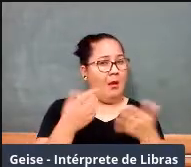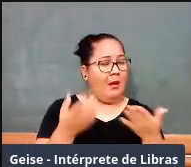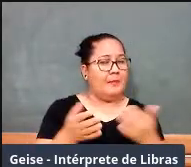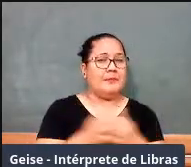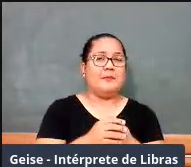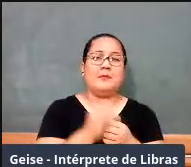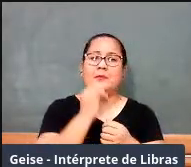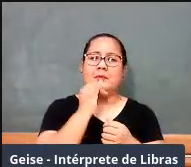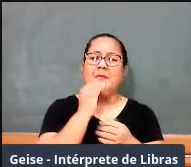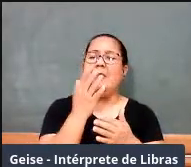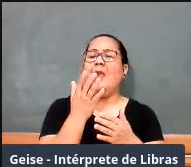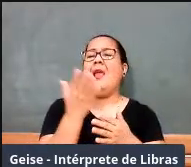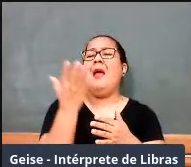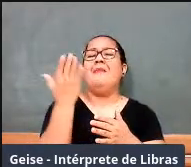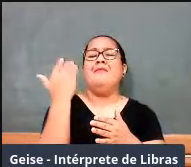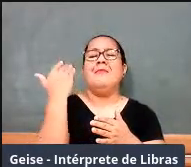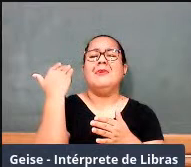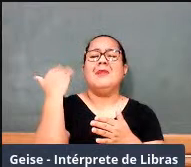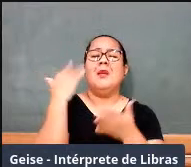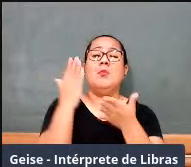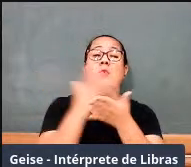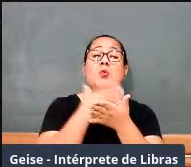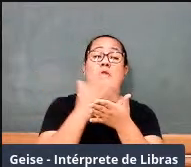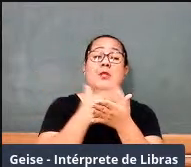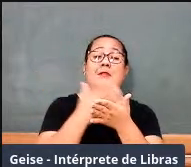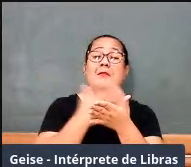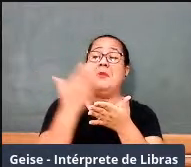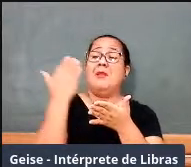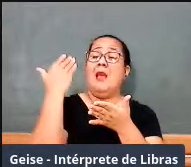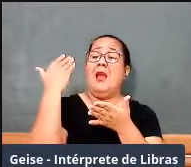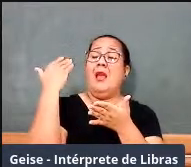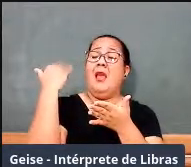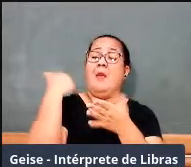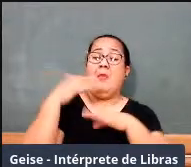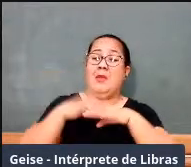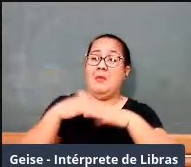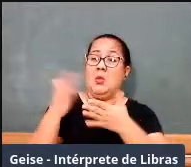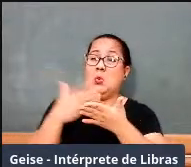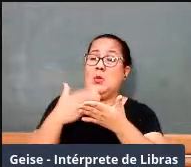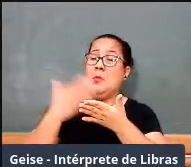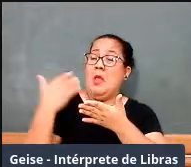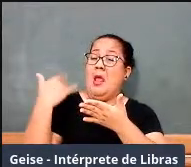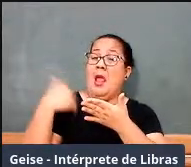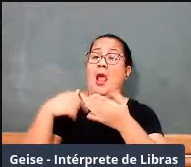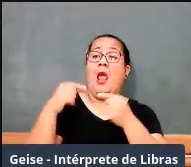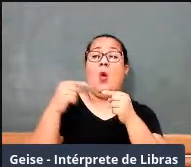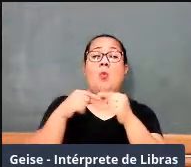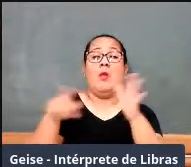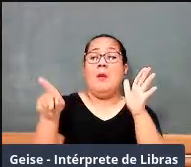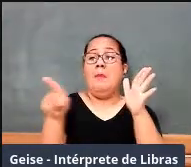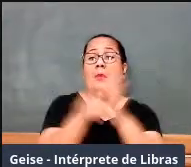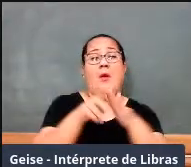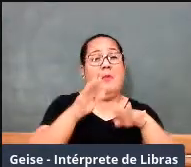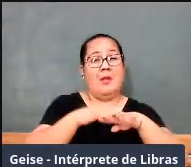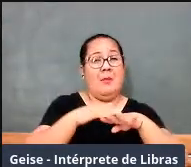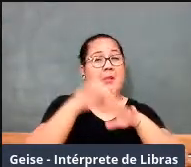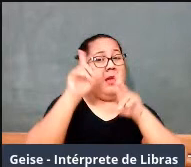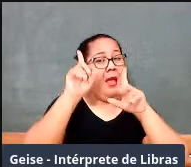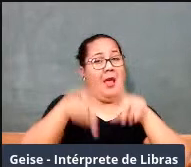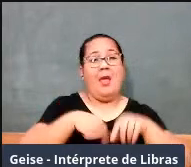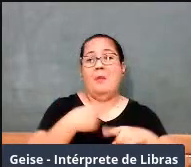didáticos de matemática, tem essa característica de serem escritos na forma de pergunta e resposta.